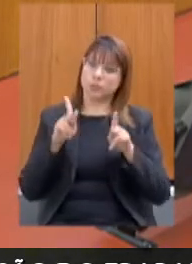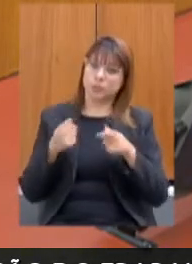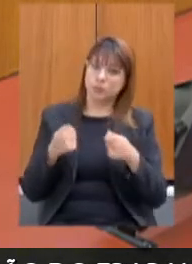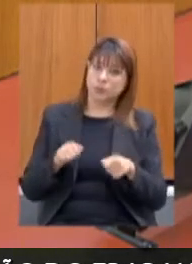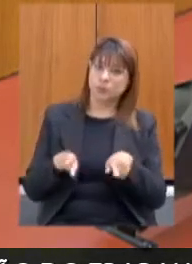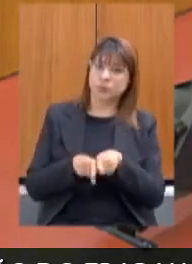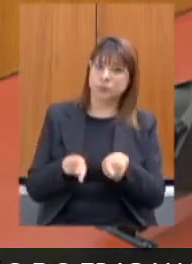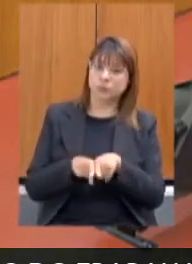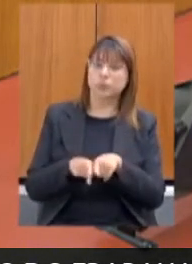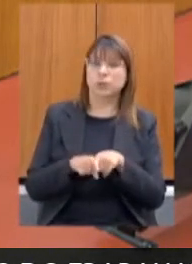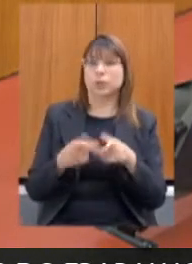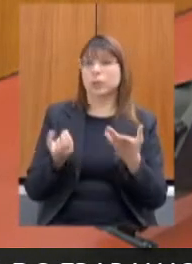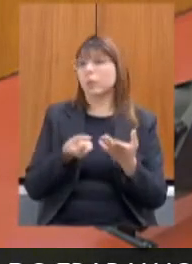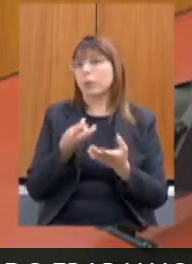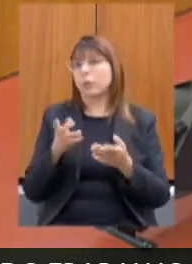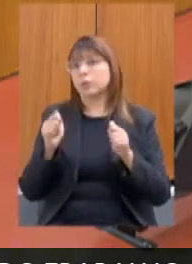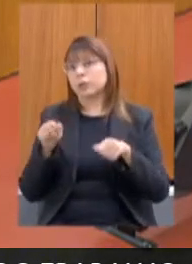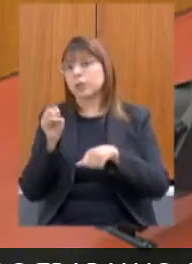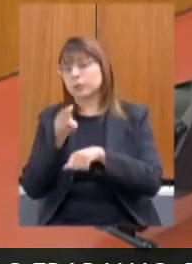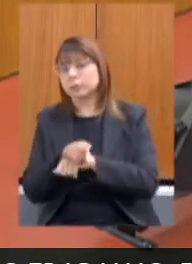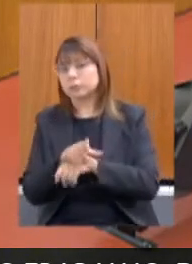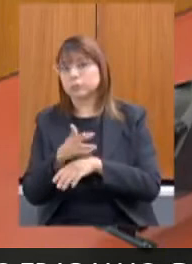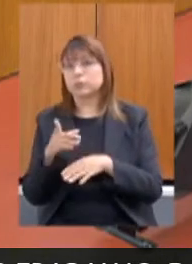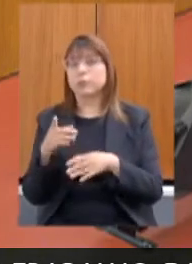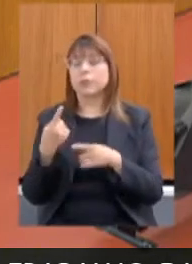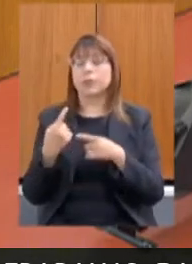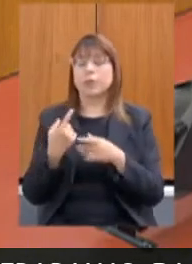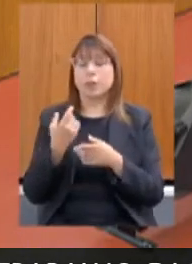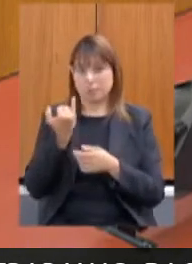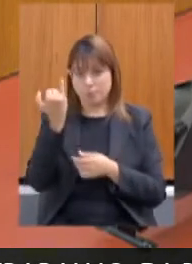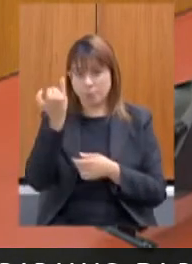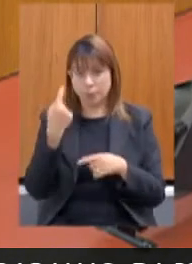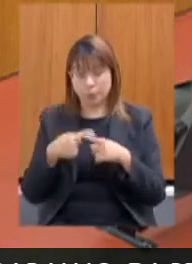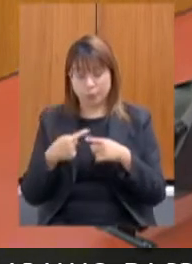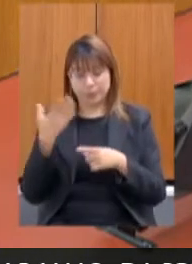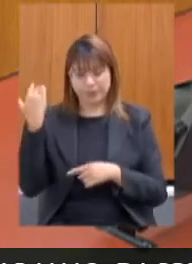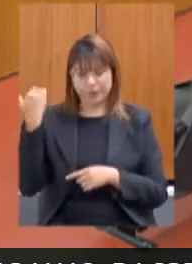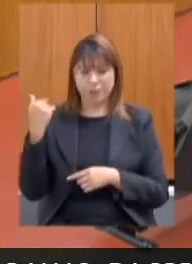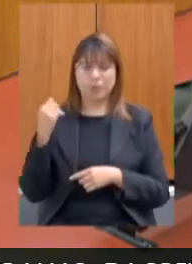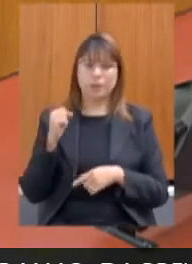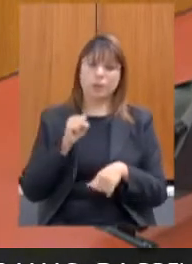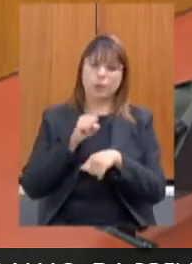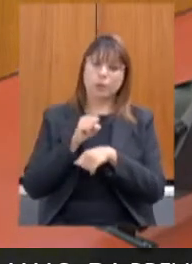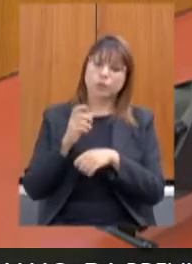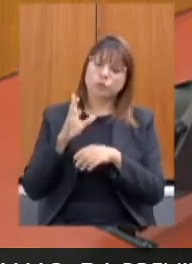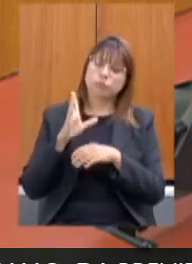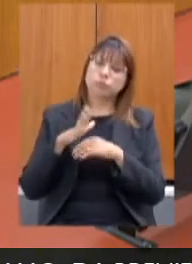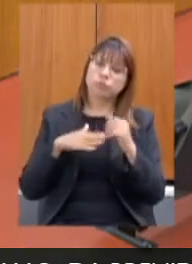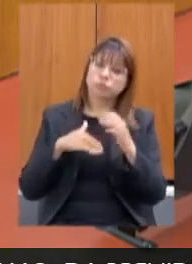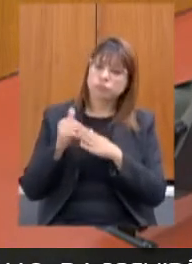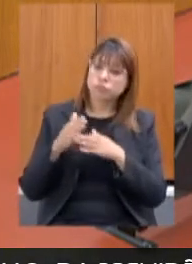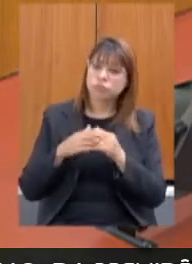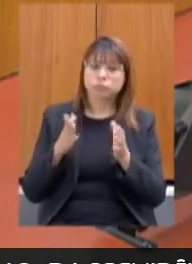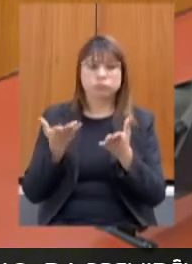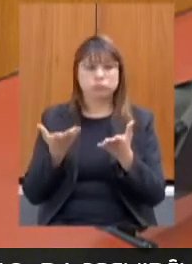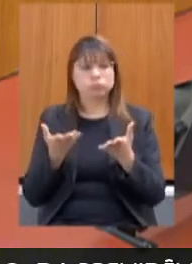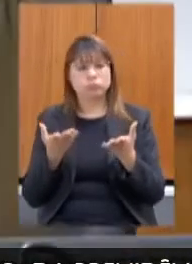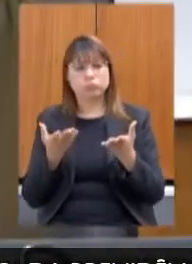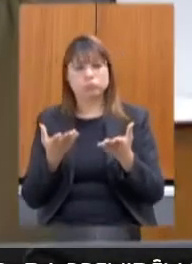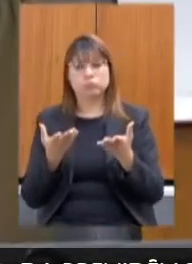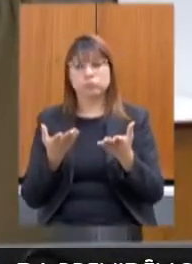caro, por quê? O vinha acontecendo? Nós vínhamos qualificando pessoas diferentes do que o mercado absorvia.